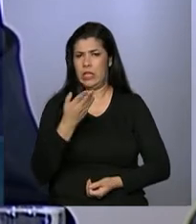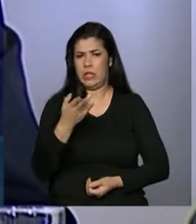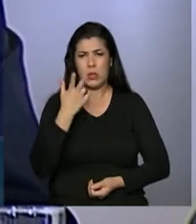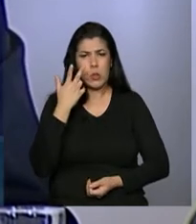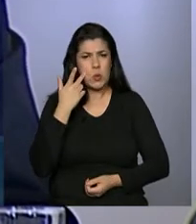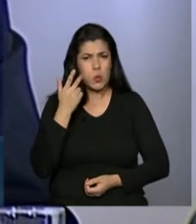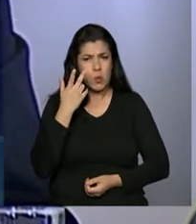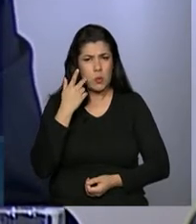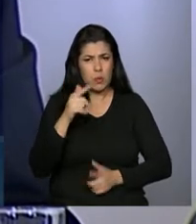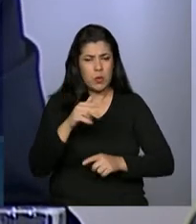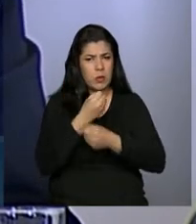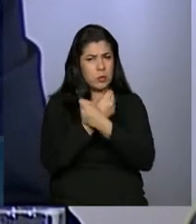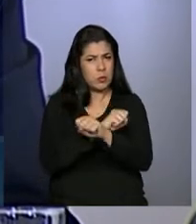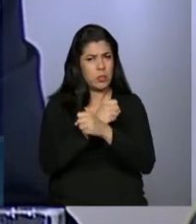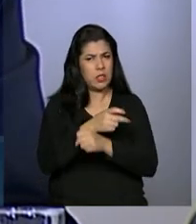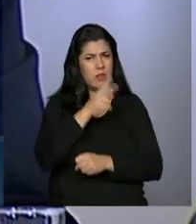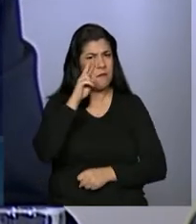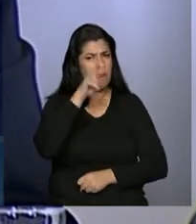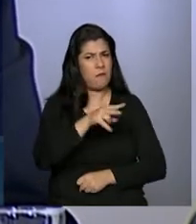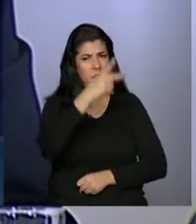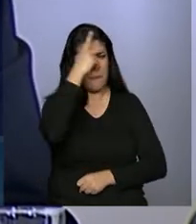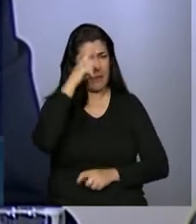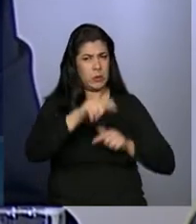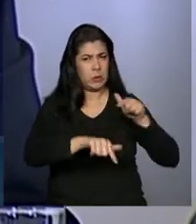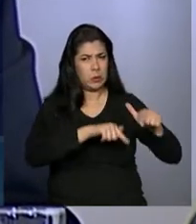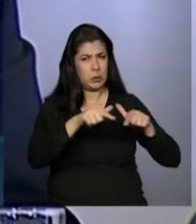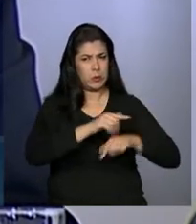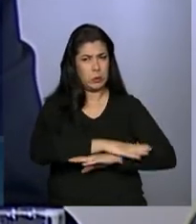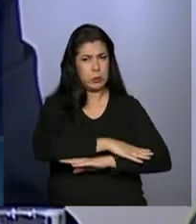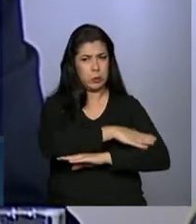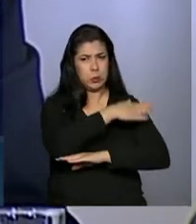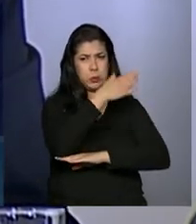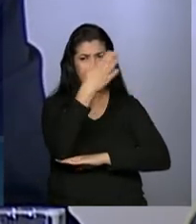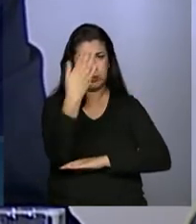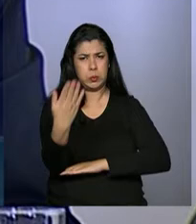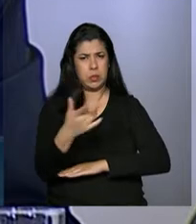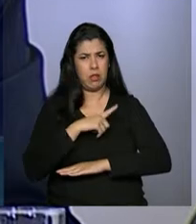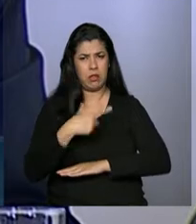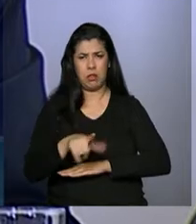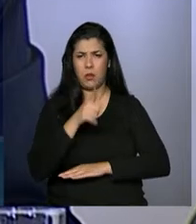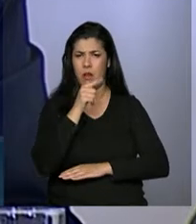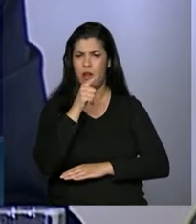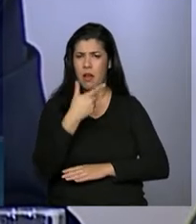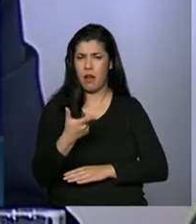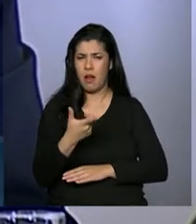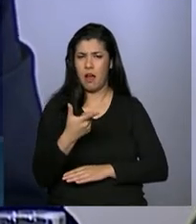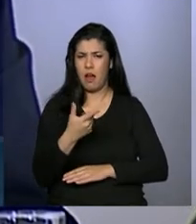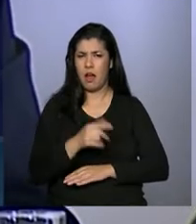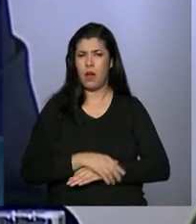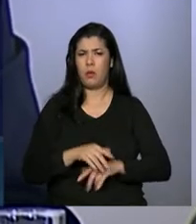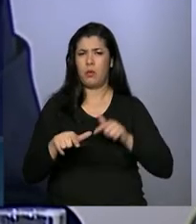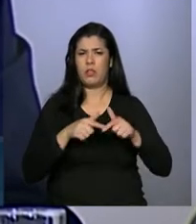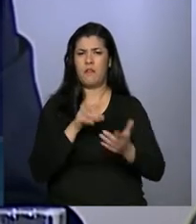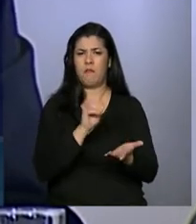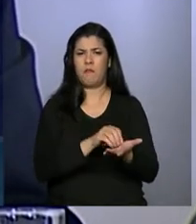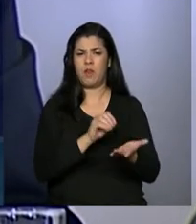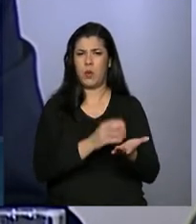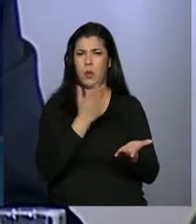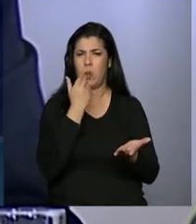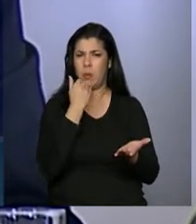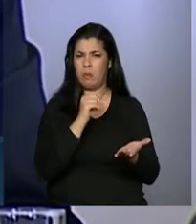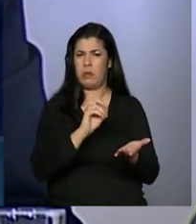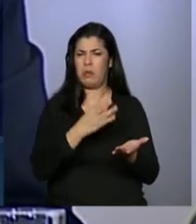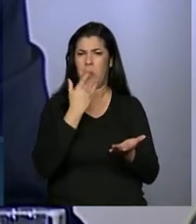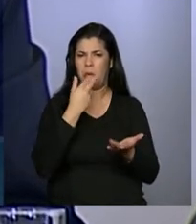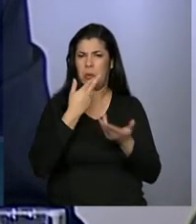normal deixar trabalhadores ao relento, sem água potável, com comida estragada,